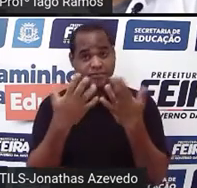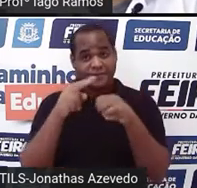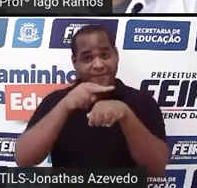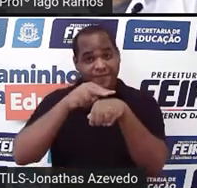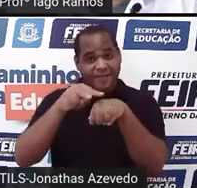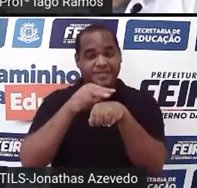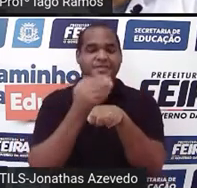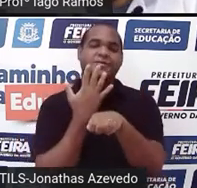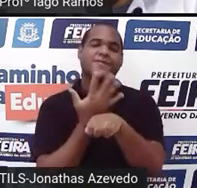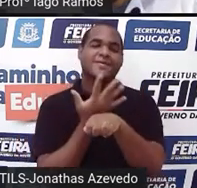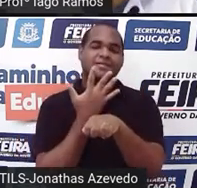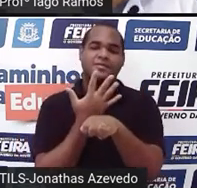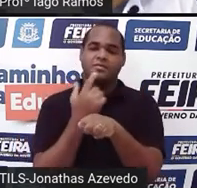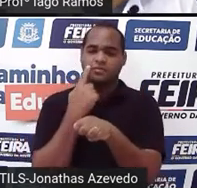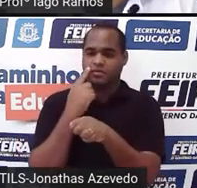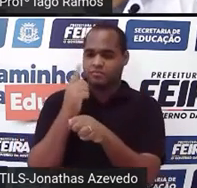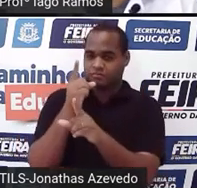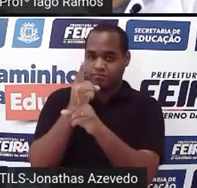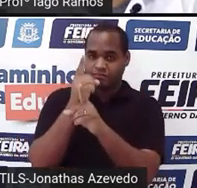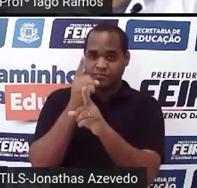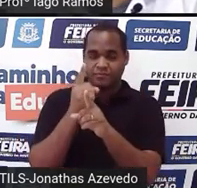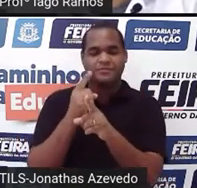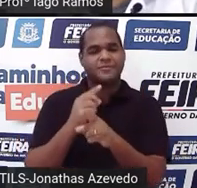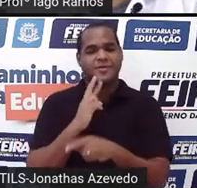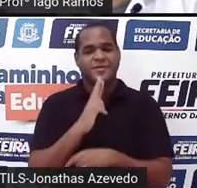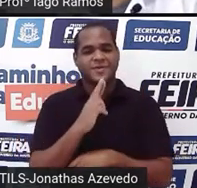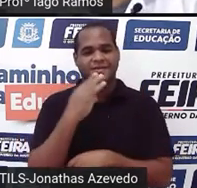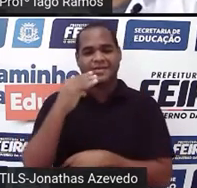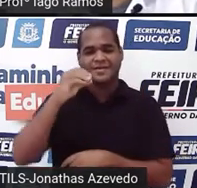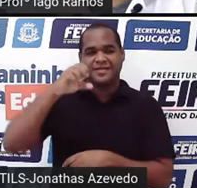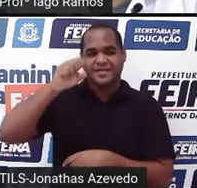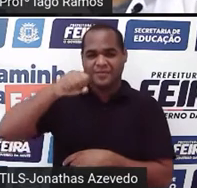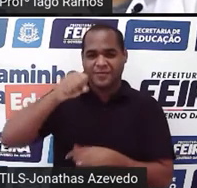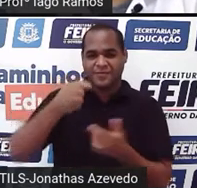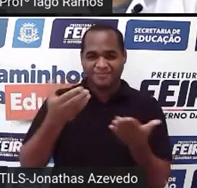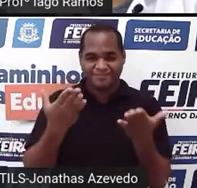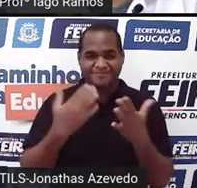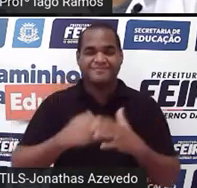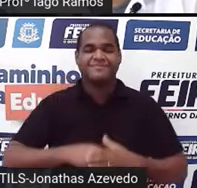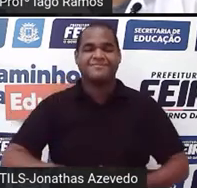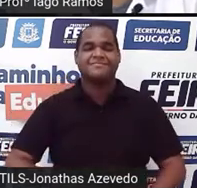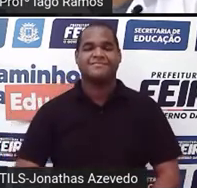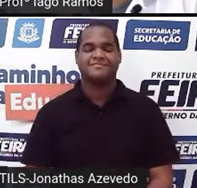e encontre uma das respostas. Vou te dar 30 segundinhos, tá bom?